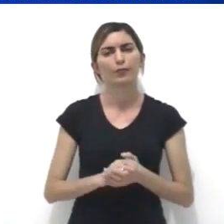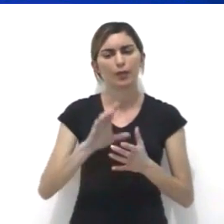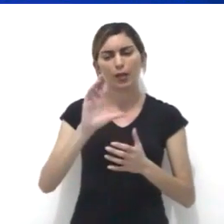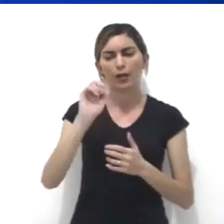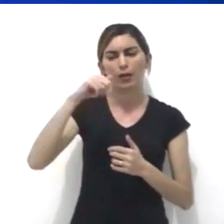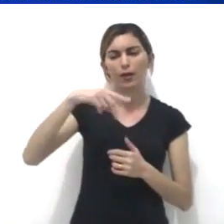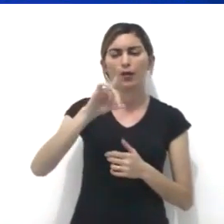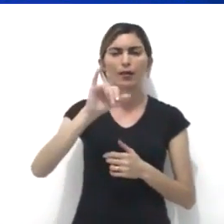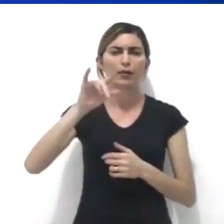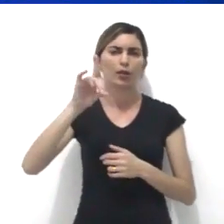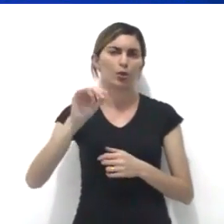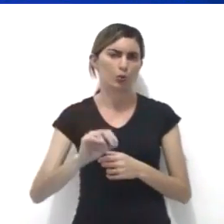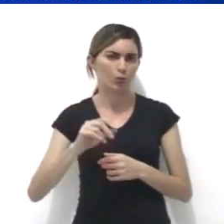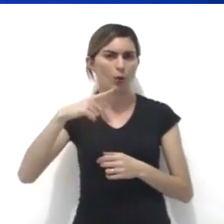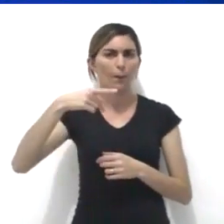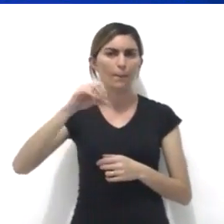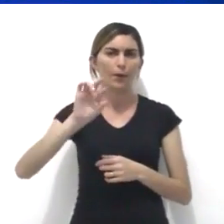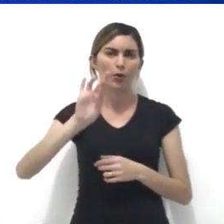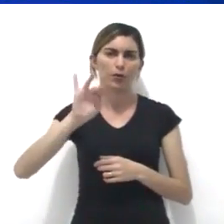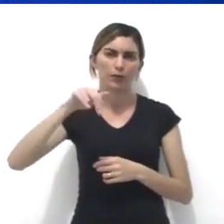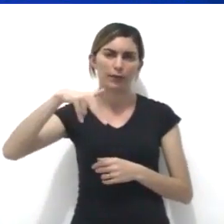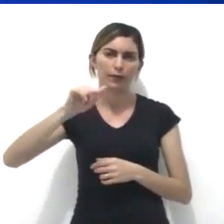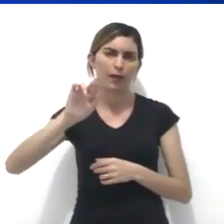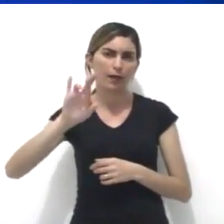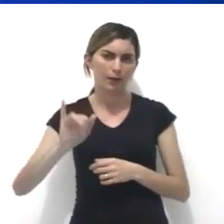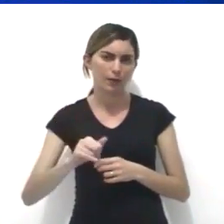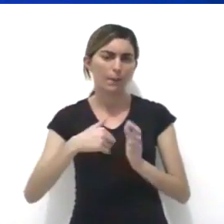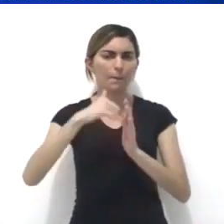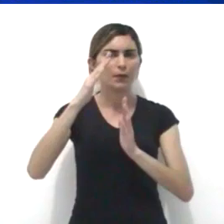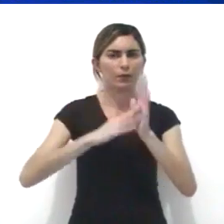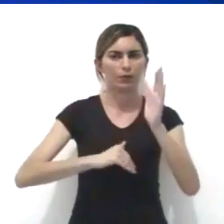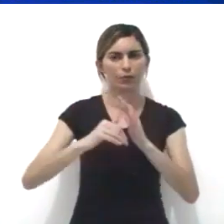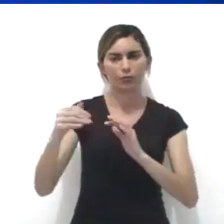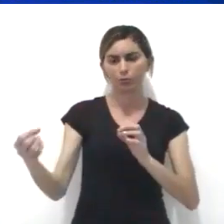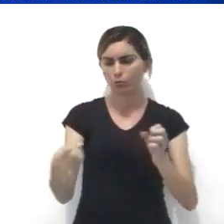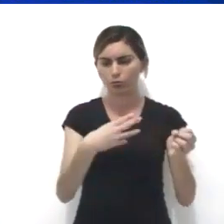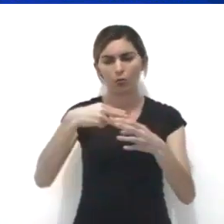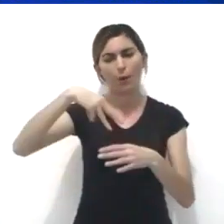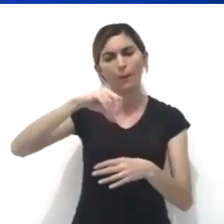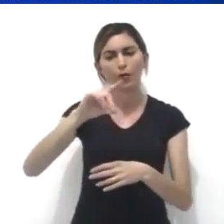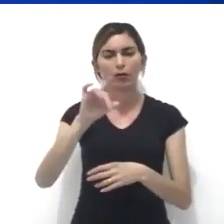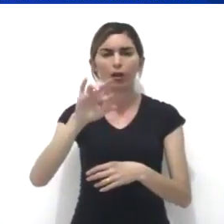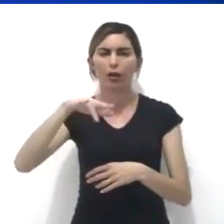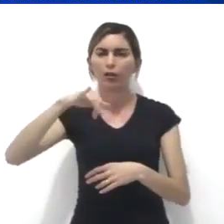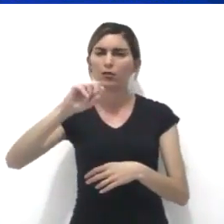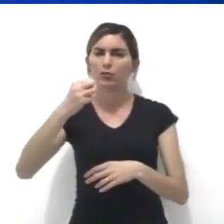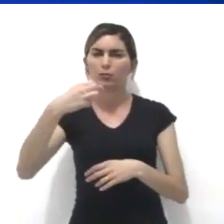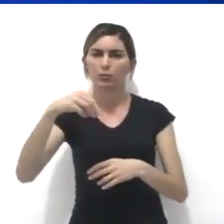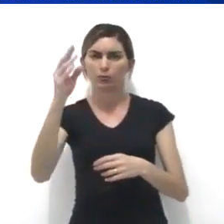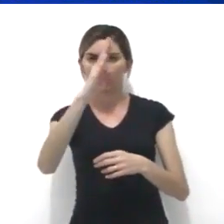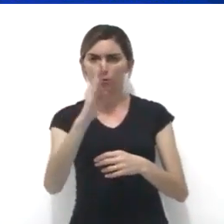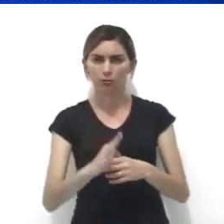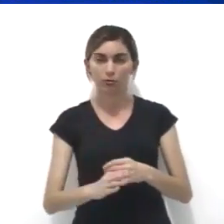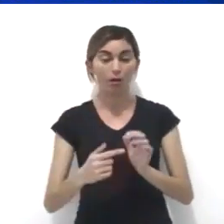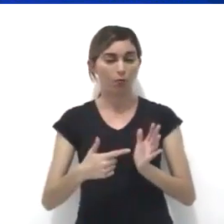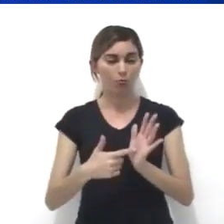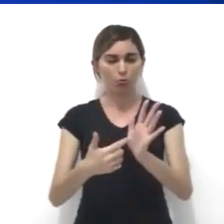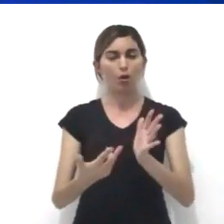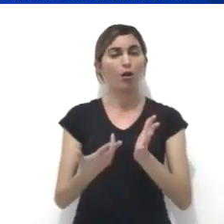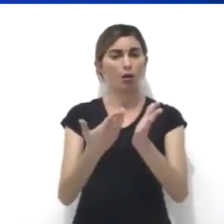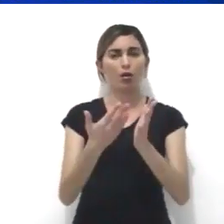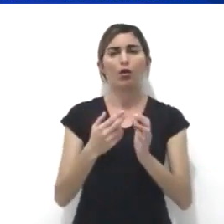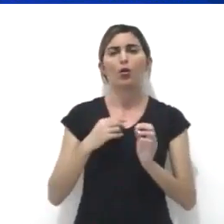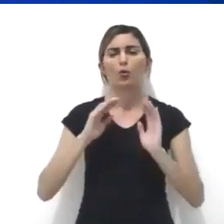Cândido Portinari, um dos principais pintores do modernista brasileiro. Sua pintura tem caráter realista,